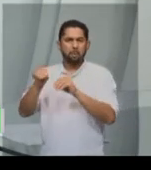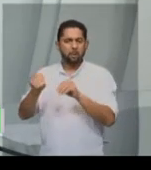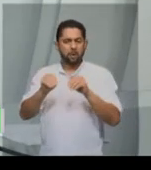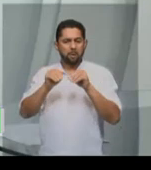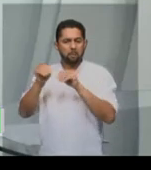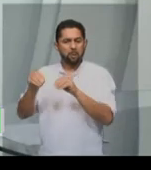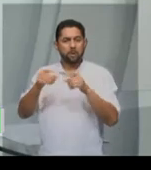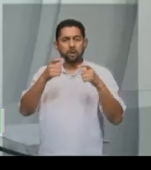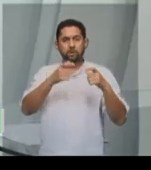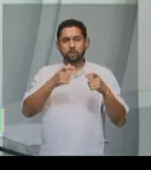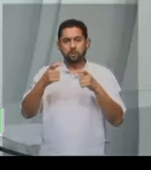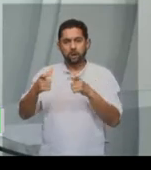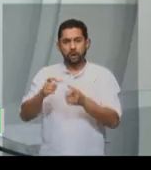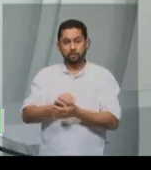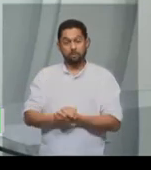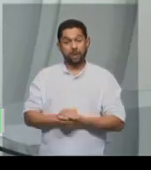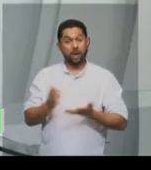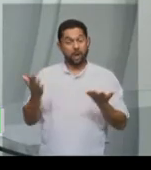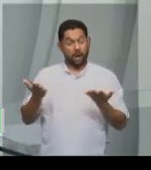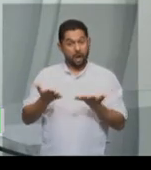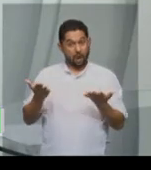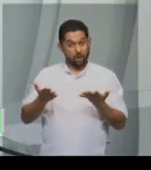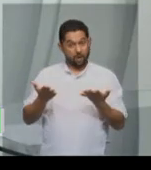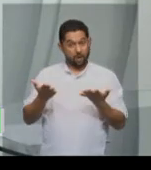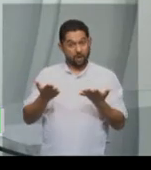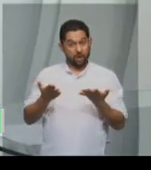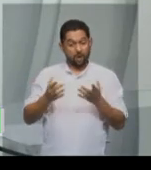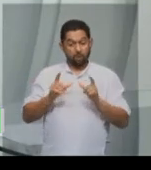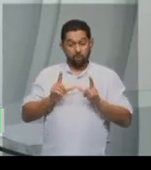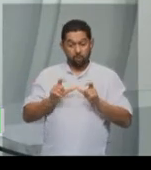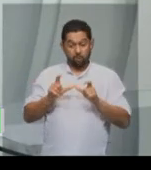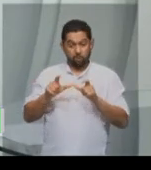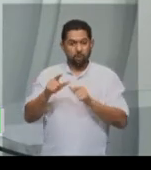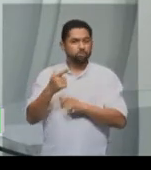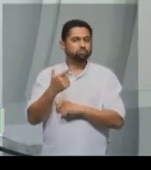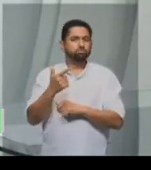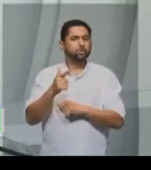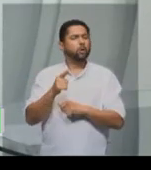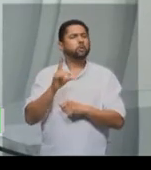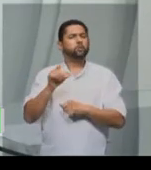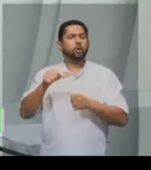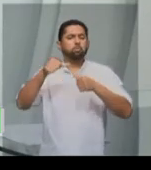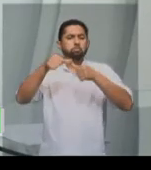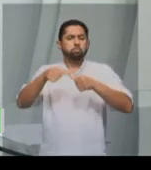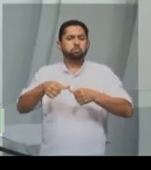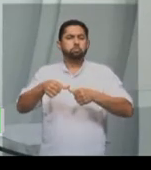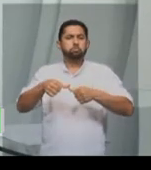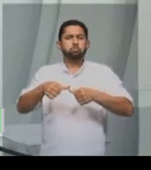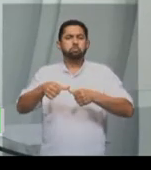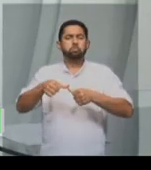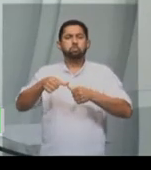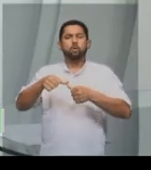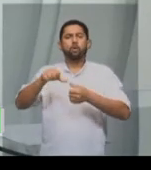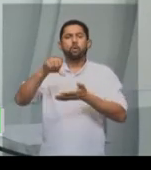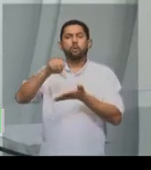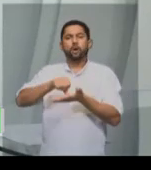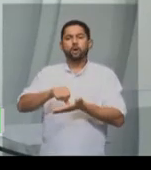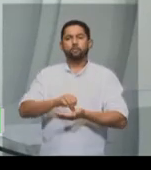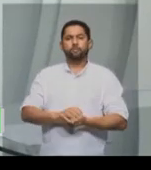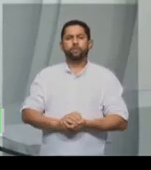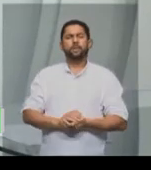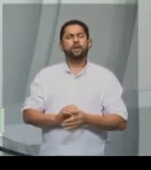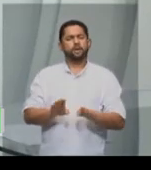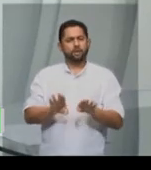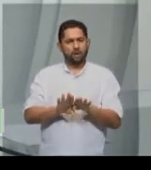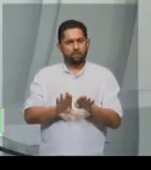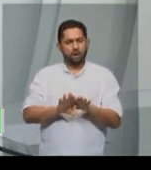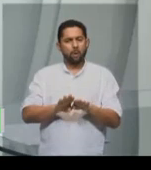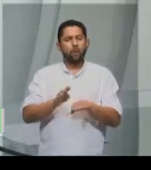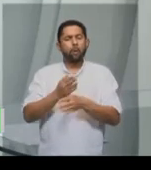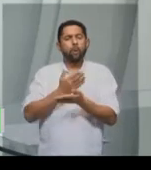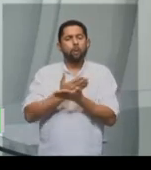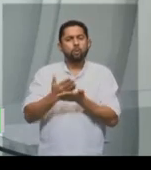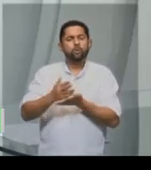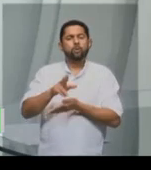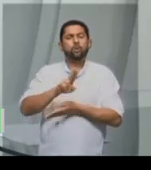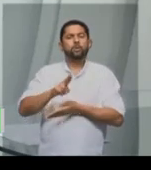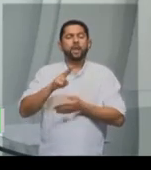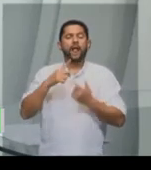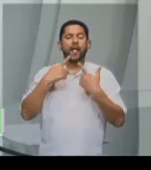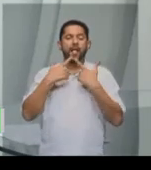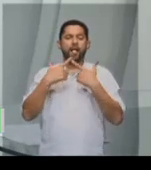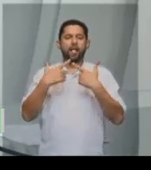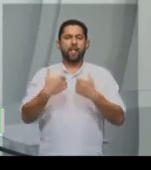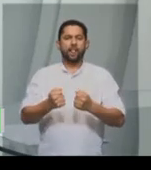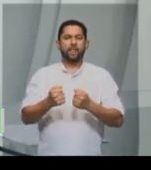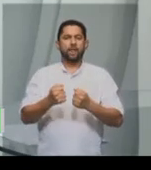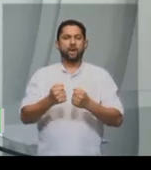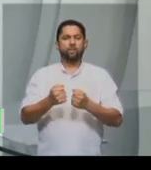a ser sedentários e esse processo fez com que eles adquirissem uma linguagem mais formal, uma